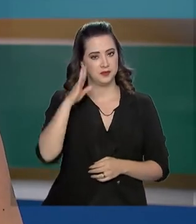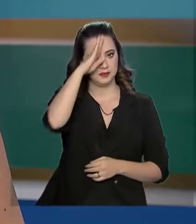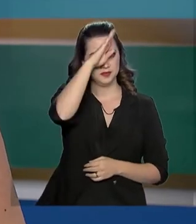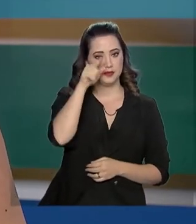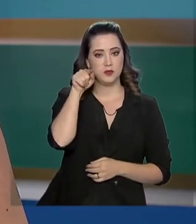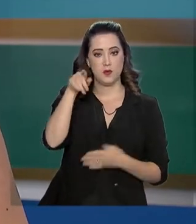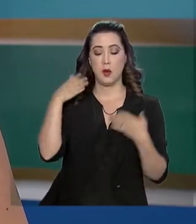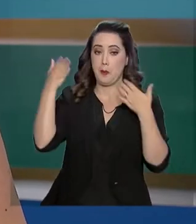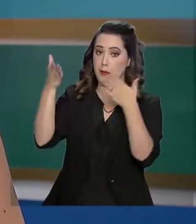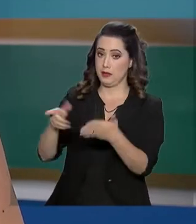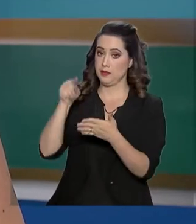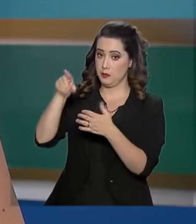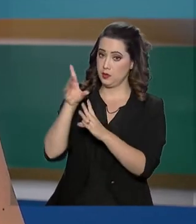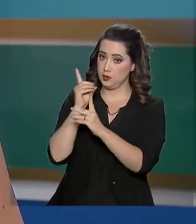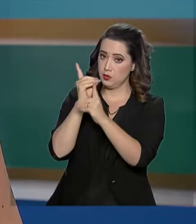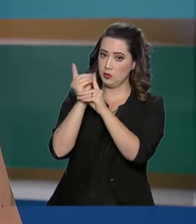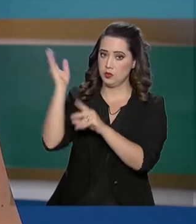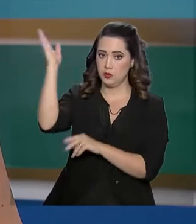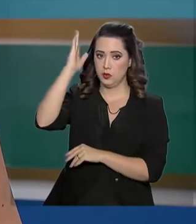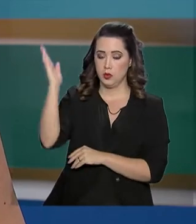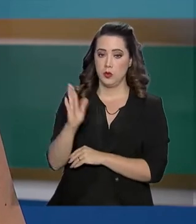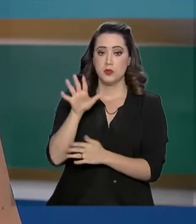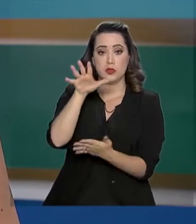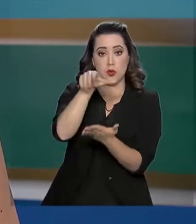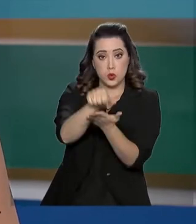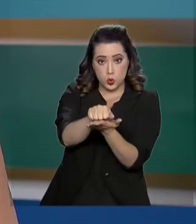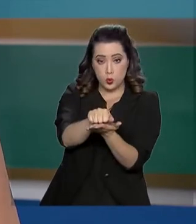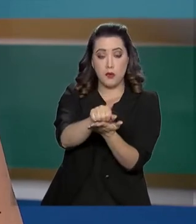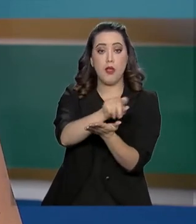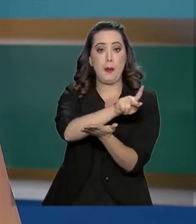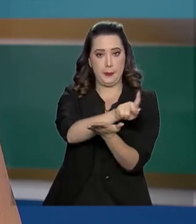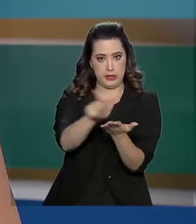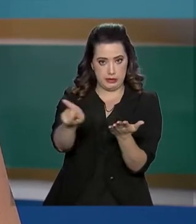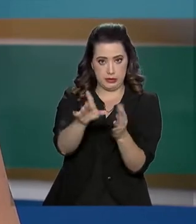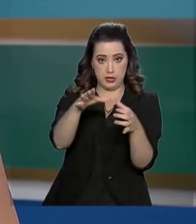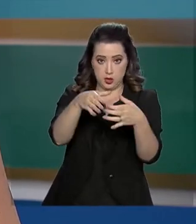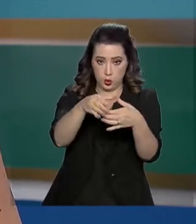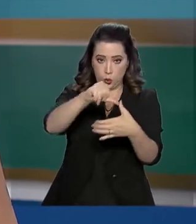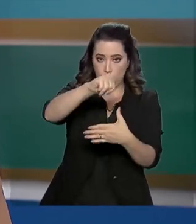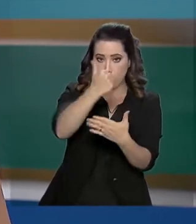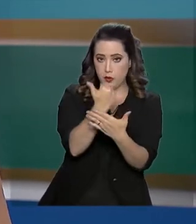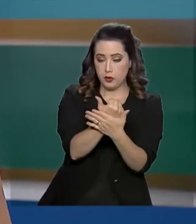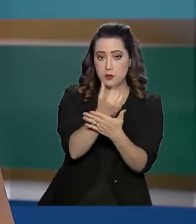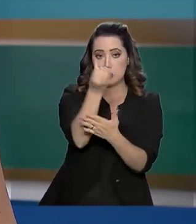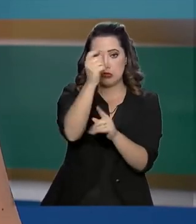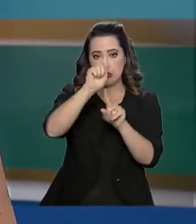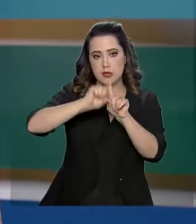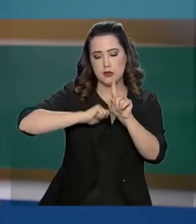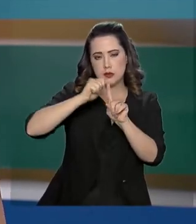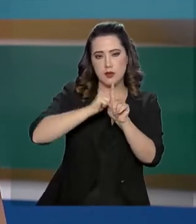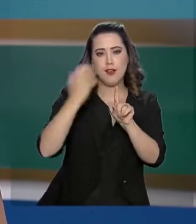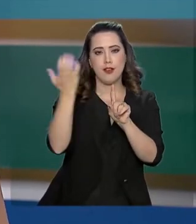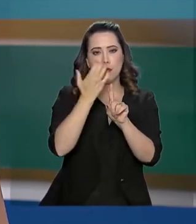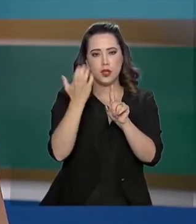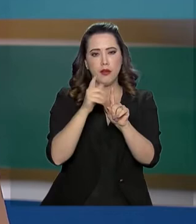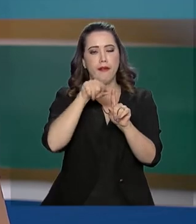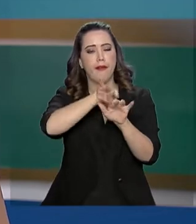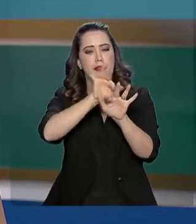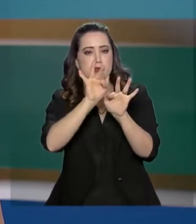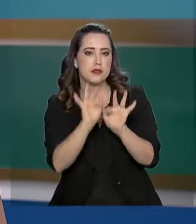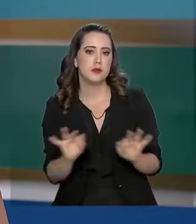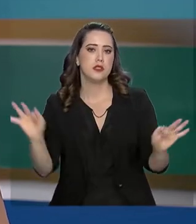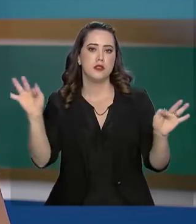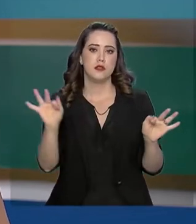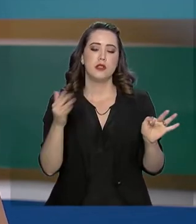presidente Jair Bolsonaro vai participar desse encontro. O Brasil assume a presidência do bloco por seis meses e quer implementar medidas